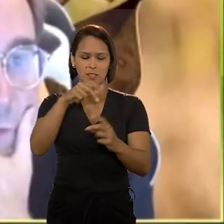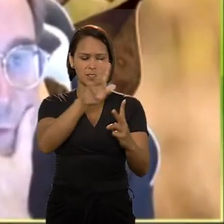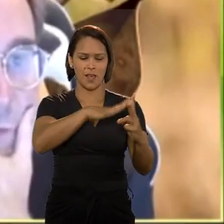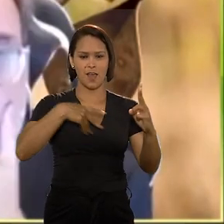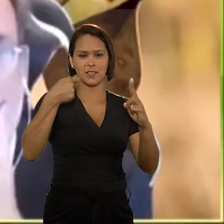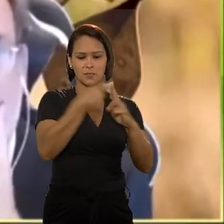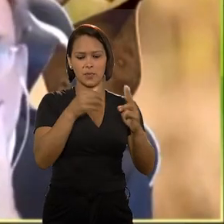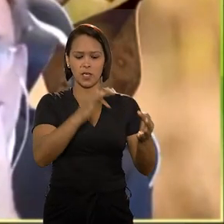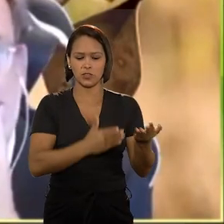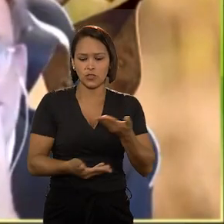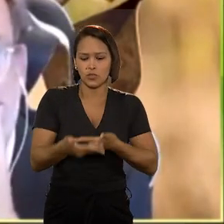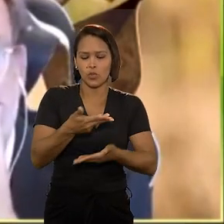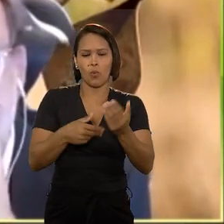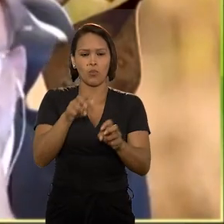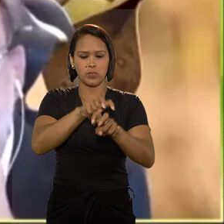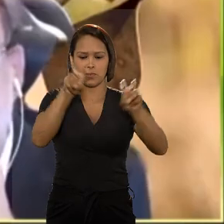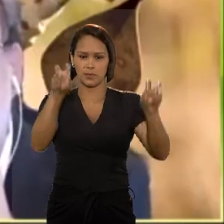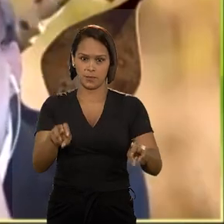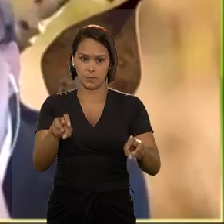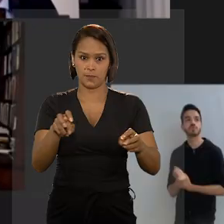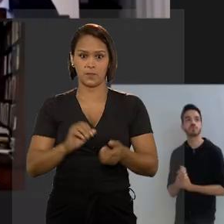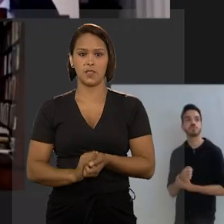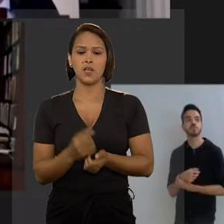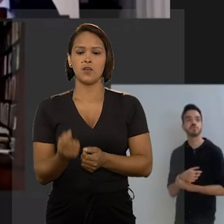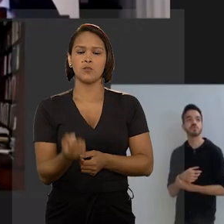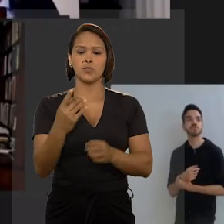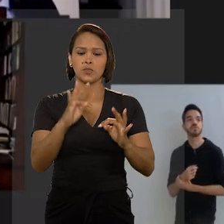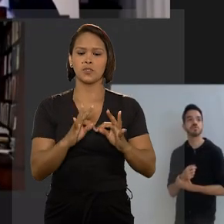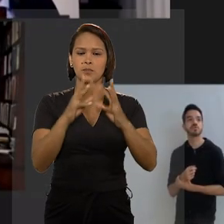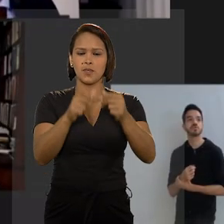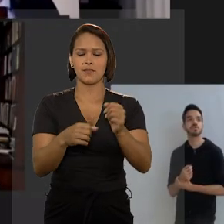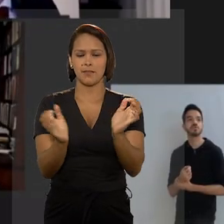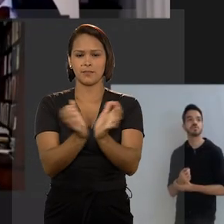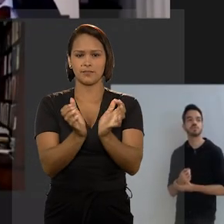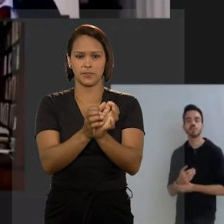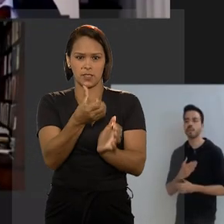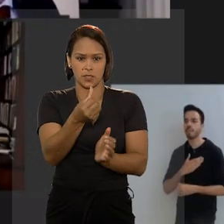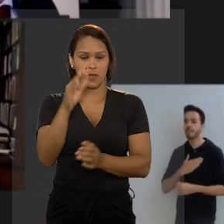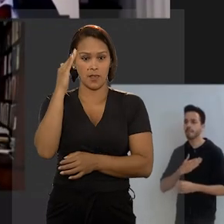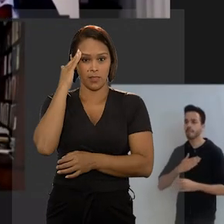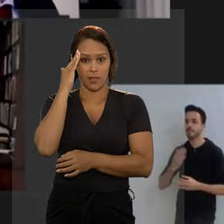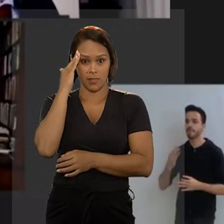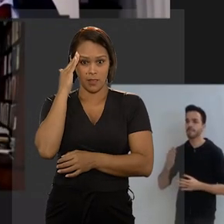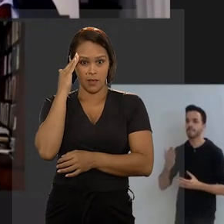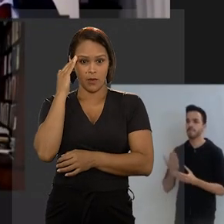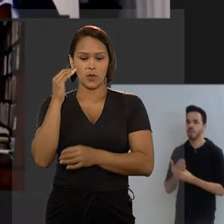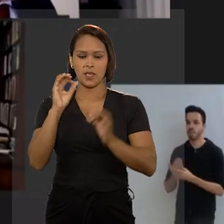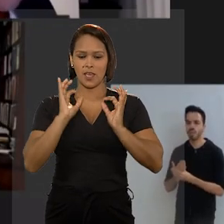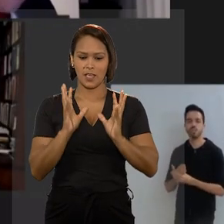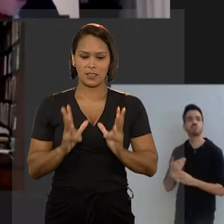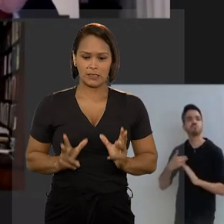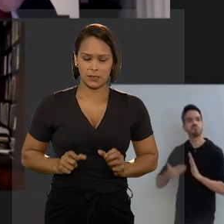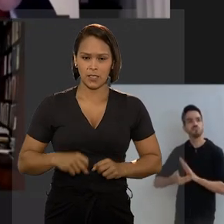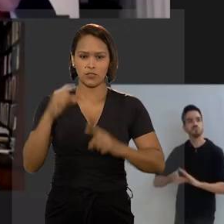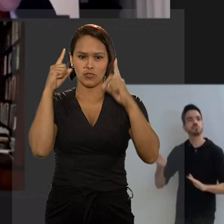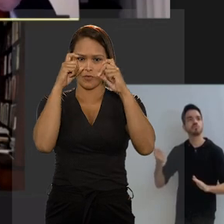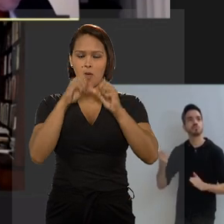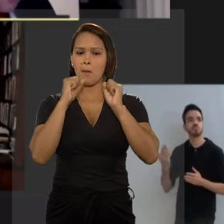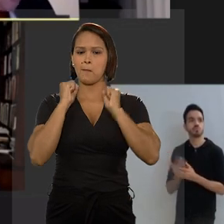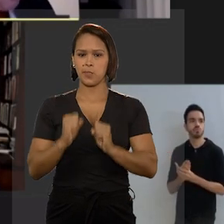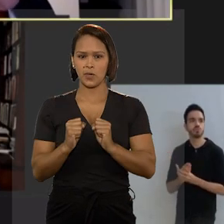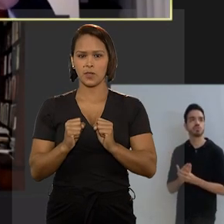magistrado, as partes e os demais participantes. Por inanimidade, a sexta turma entendeu que o contexto atual de crise sanitária